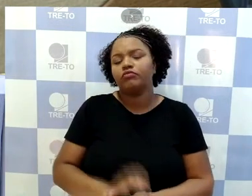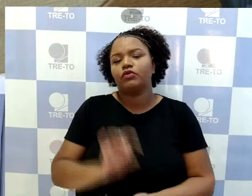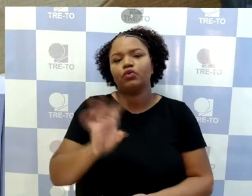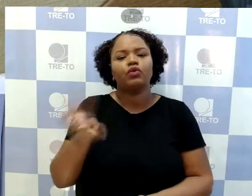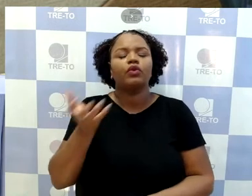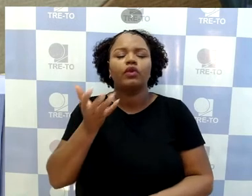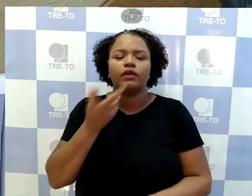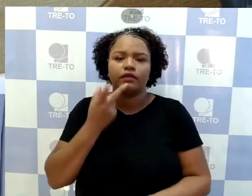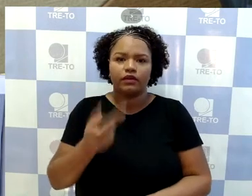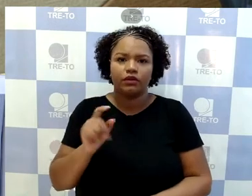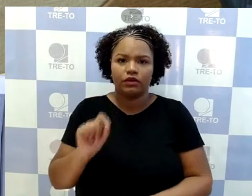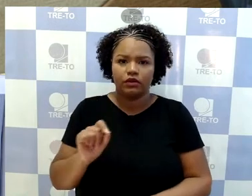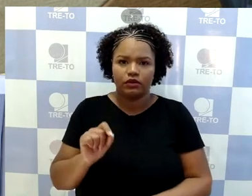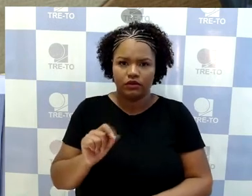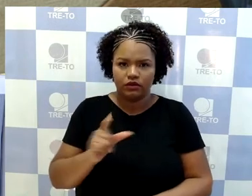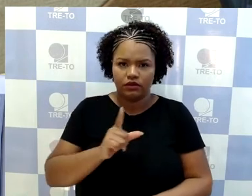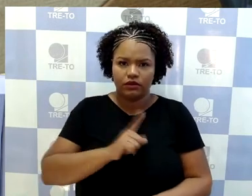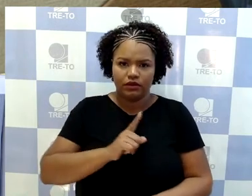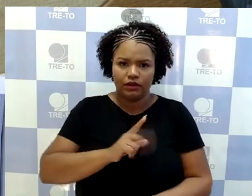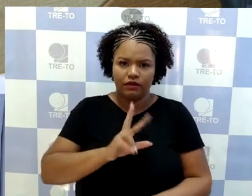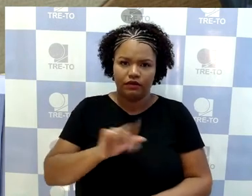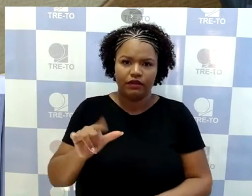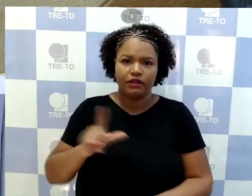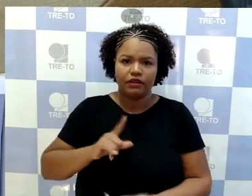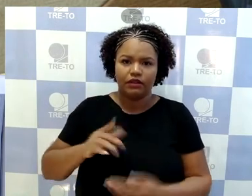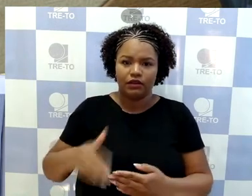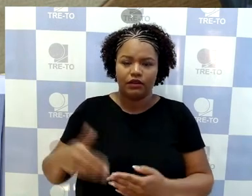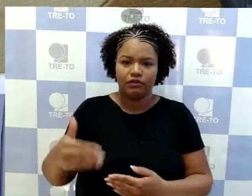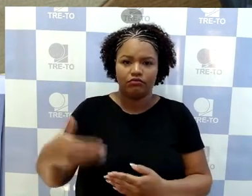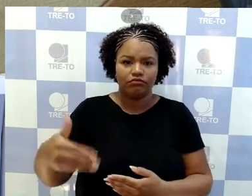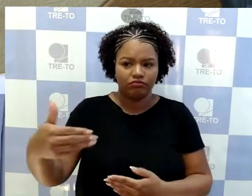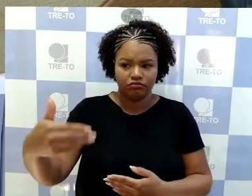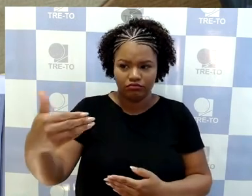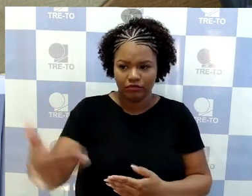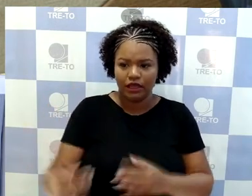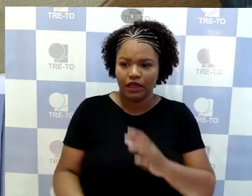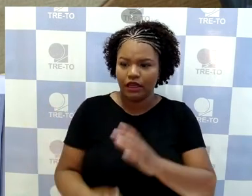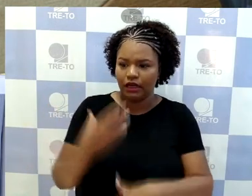que haverá outros atos subsequentes à criação da polícia,